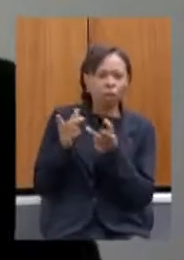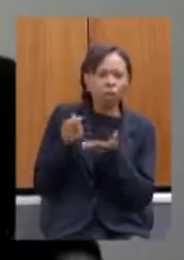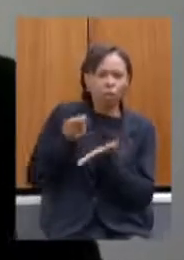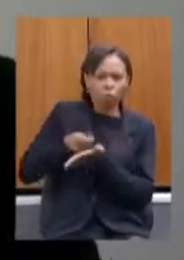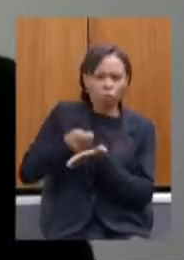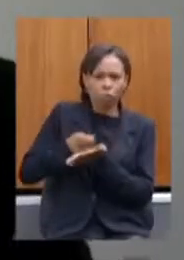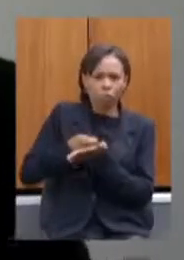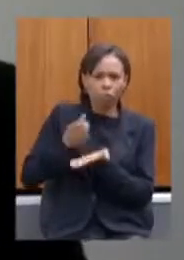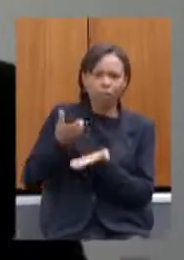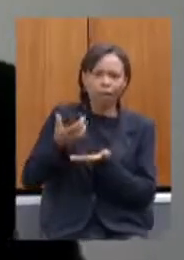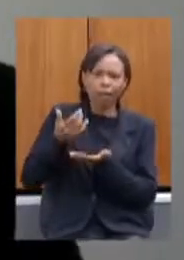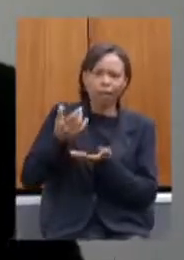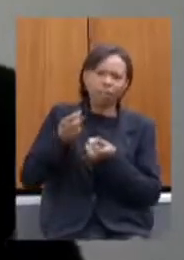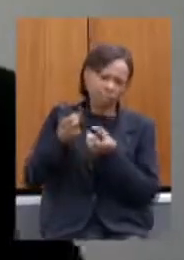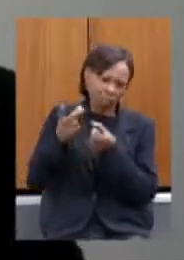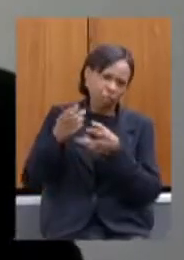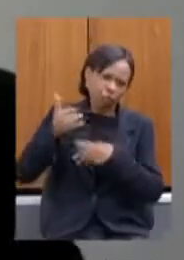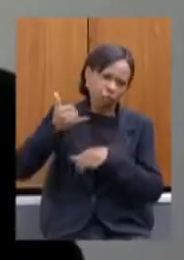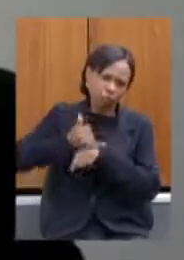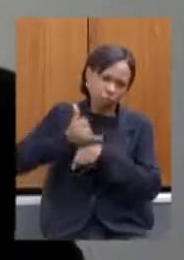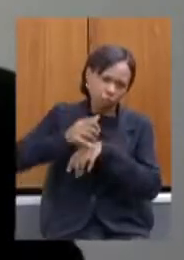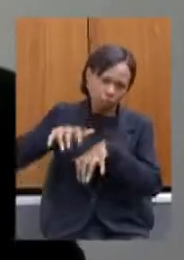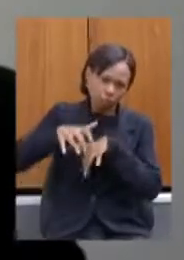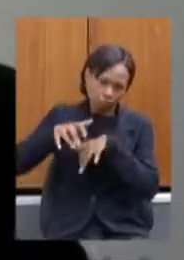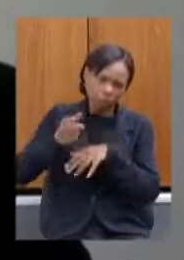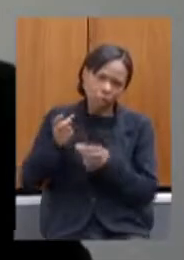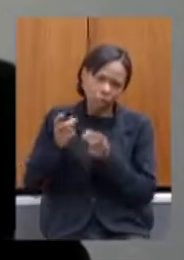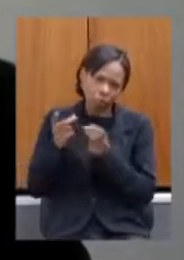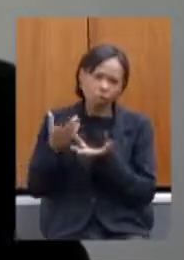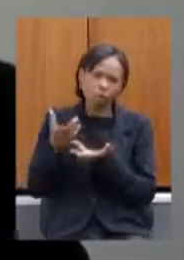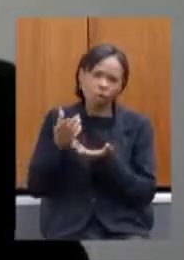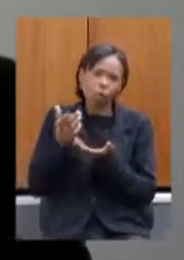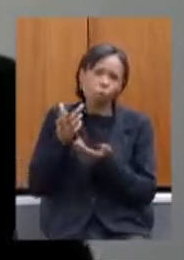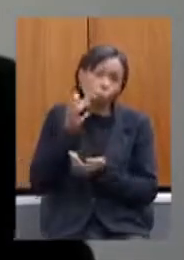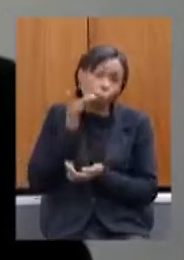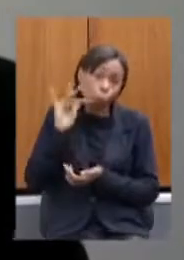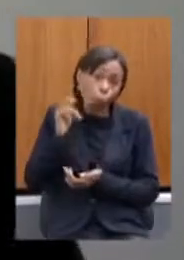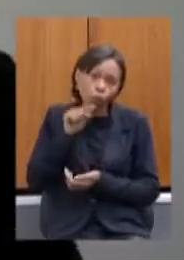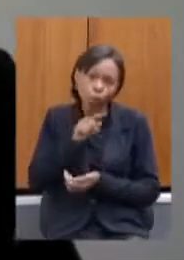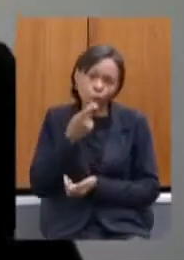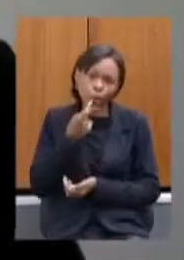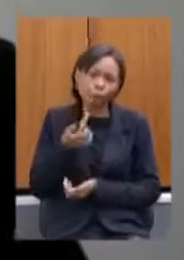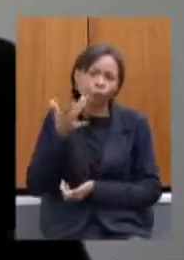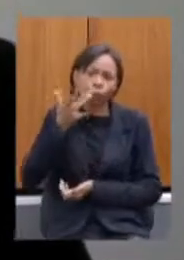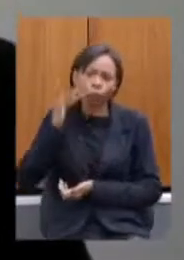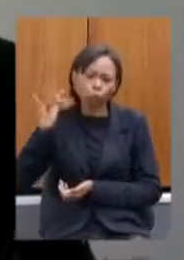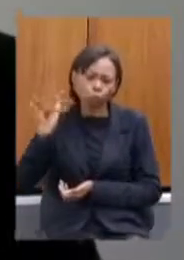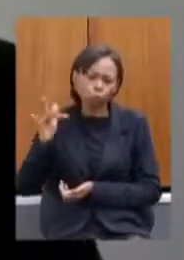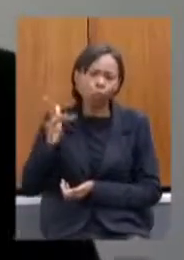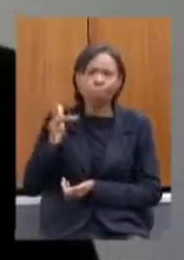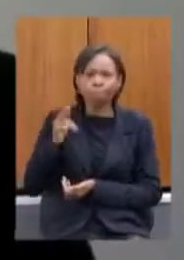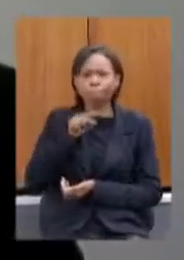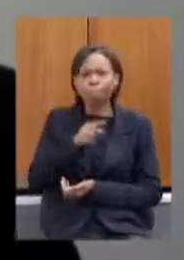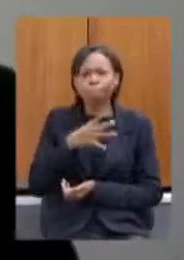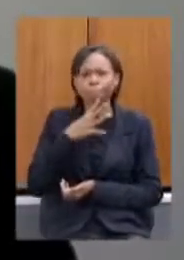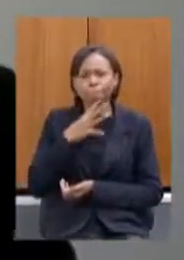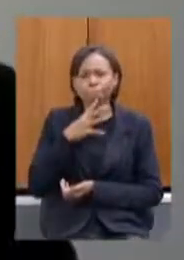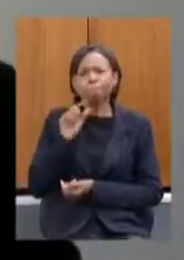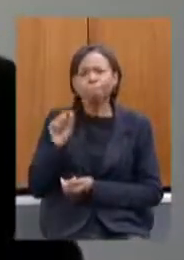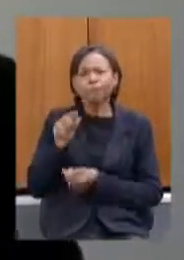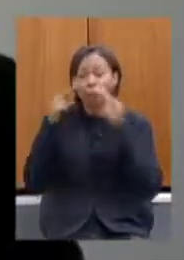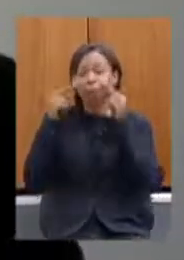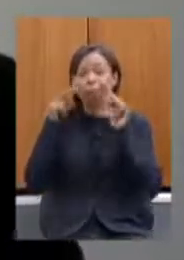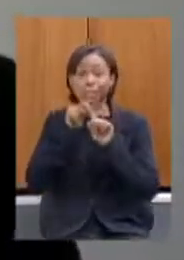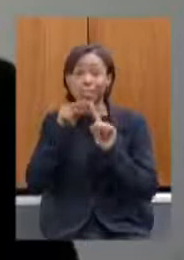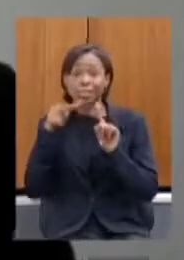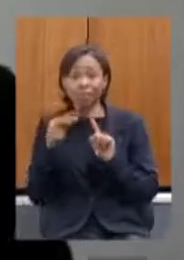minerária no caso o ouro o colocou e tudo o senhor conhece a visão do atual ministro